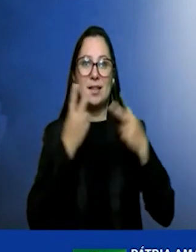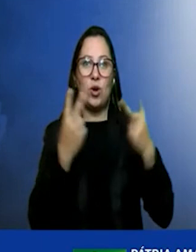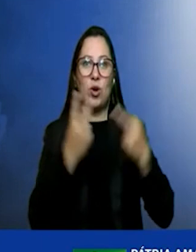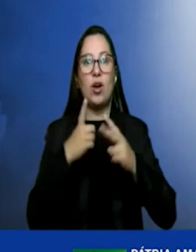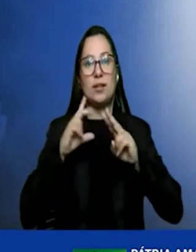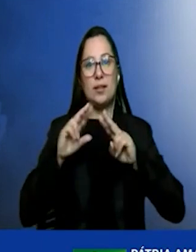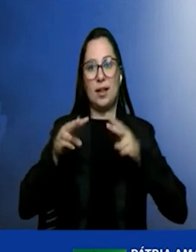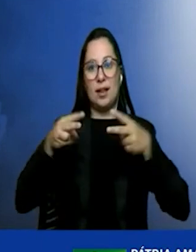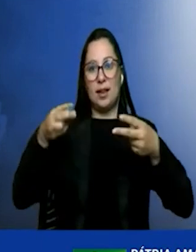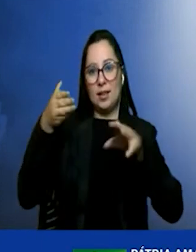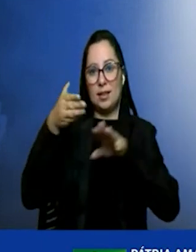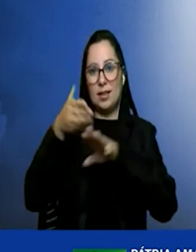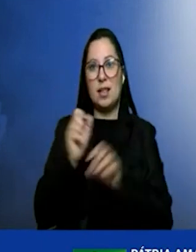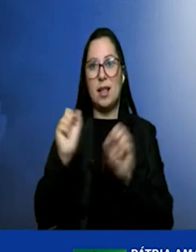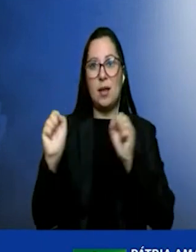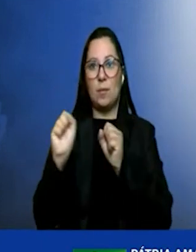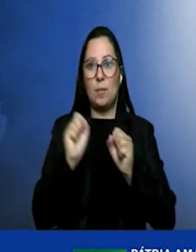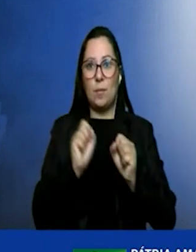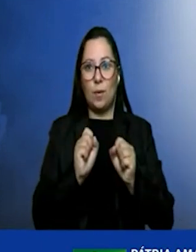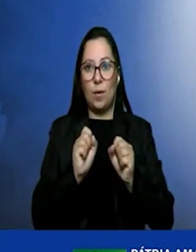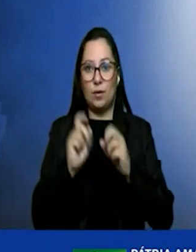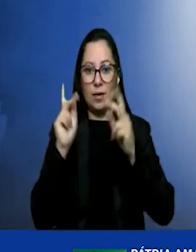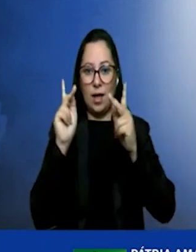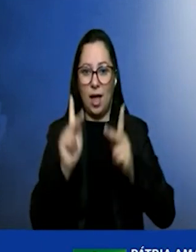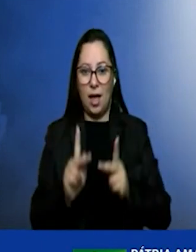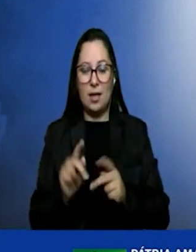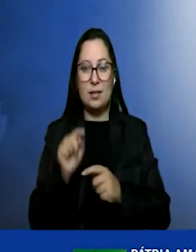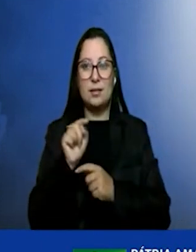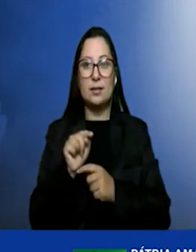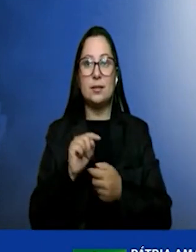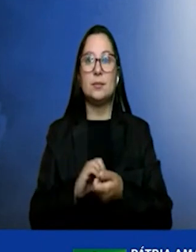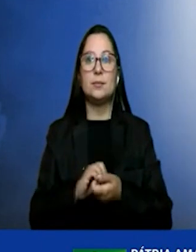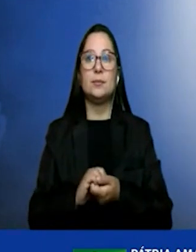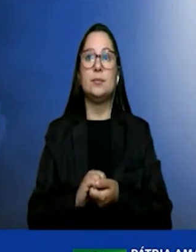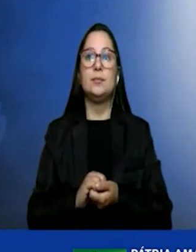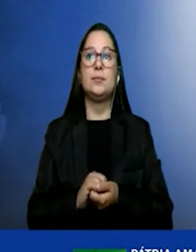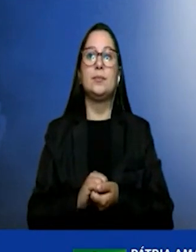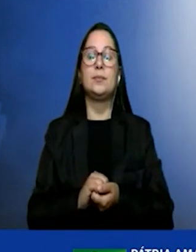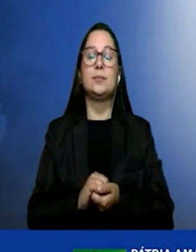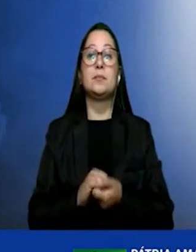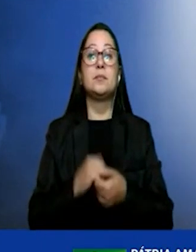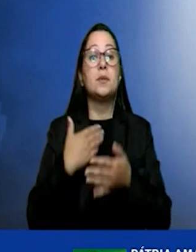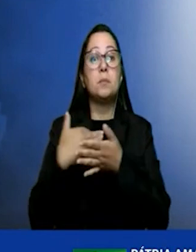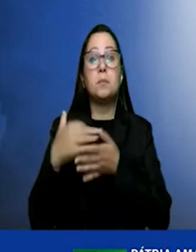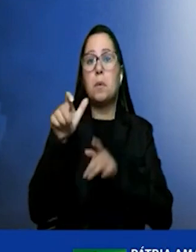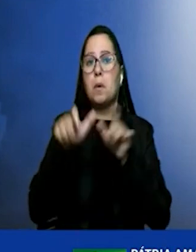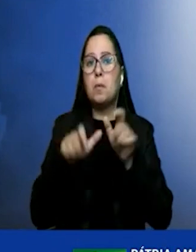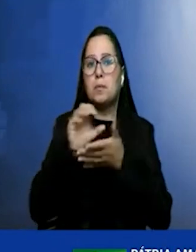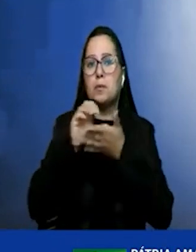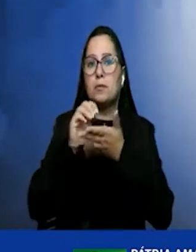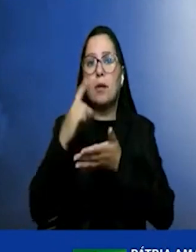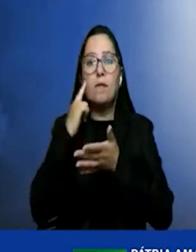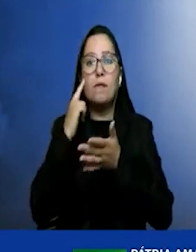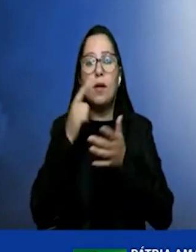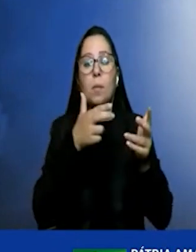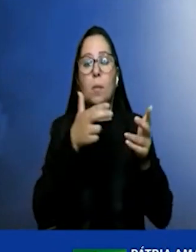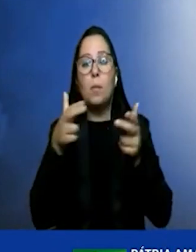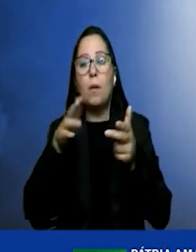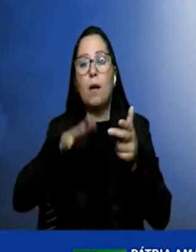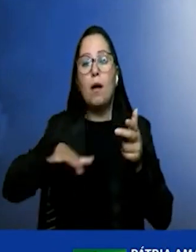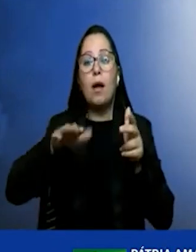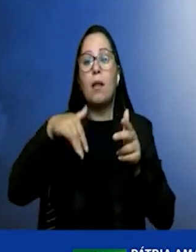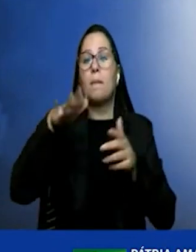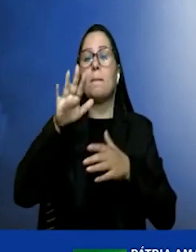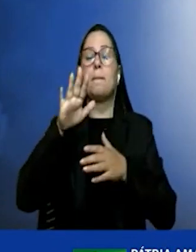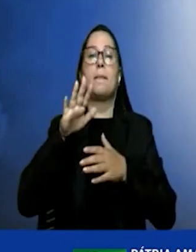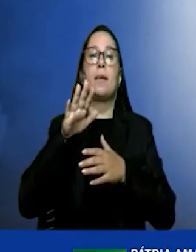acessar esse Atlas em que qualquer investidor pode verificar quais as áreas são mais propícias